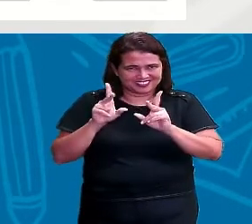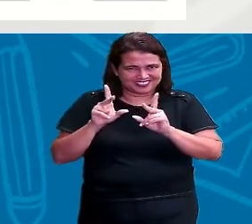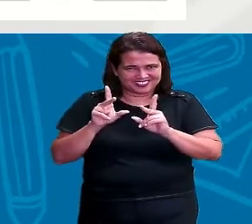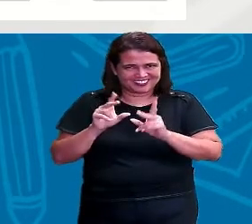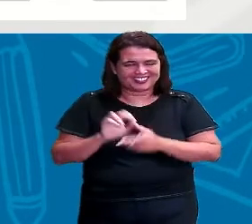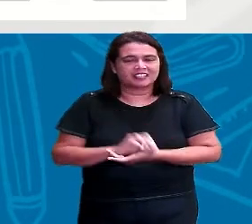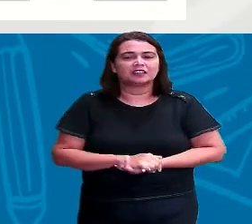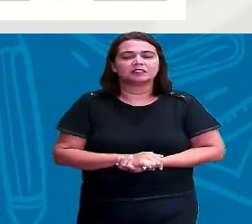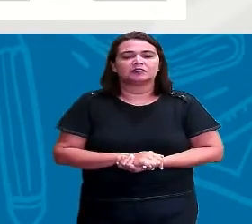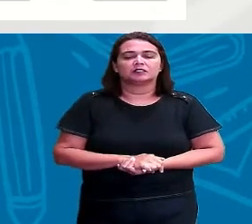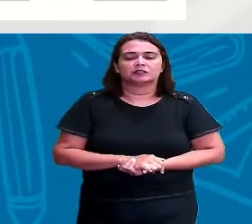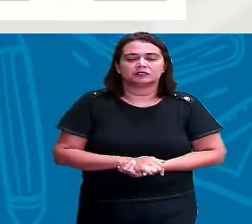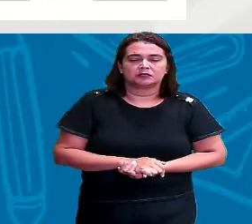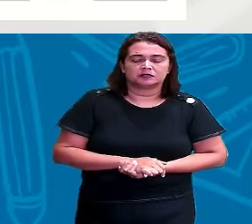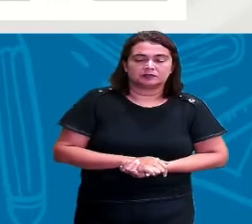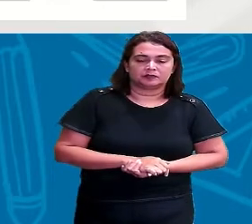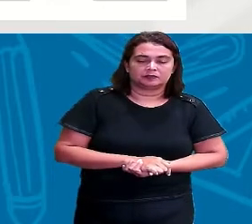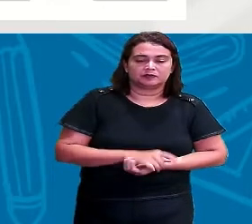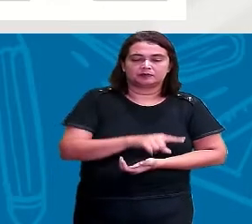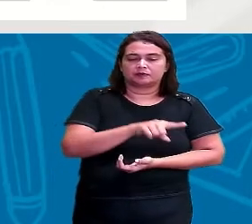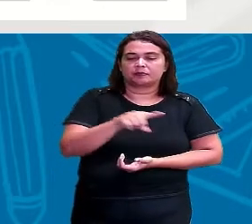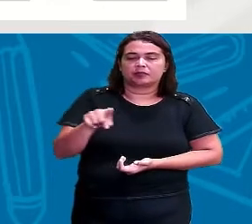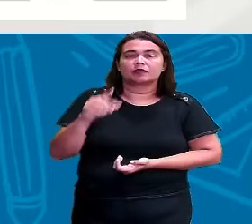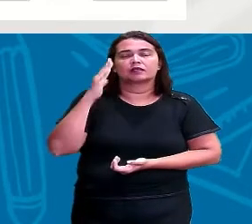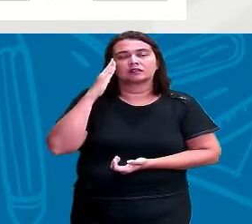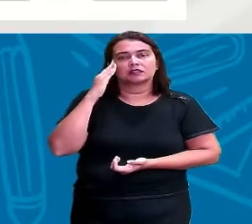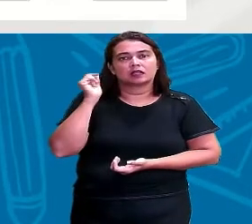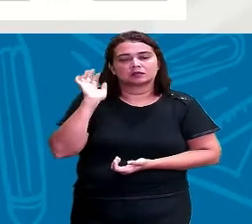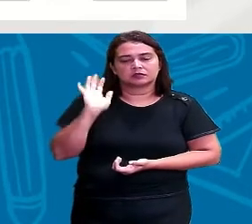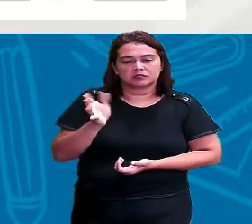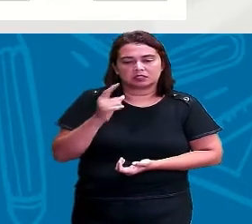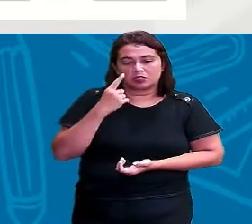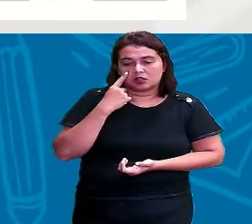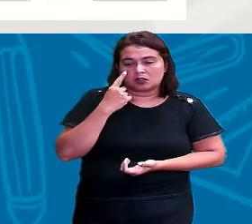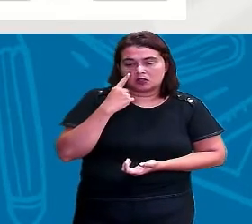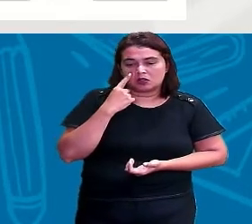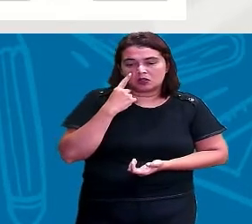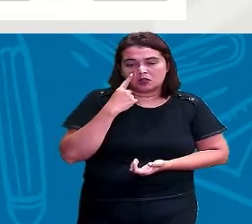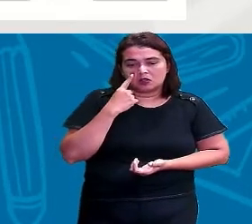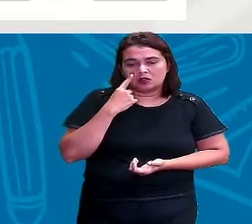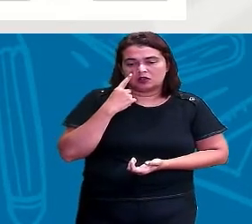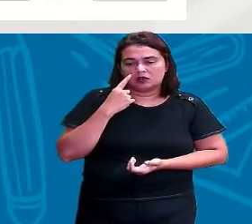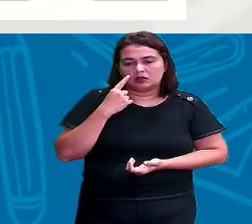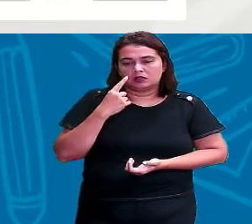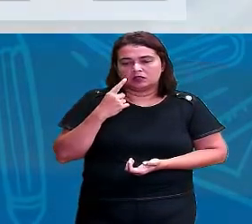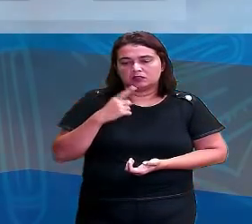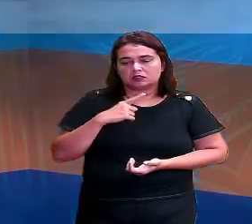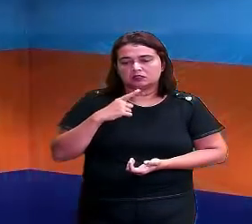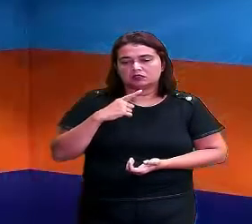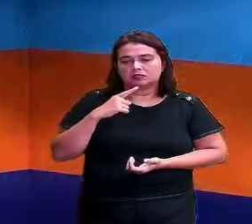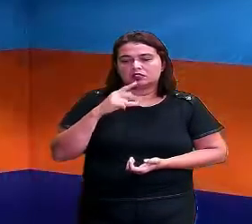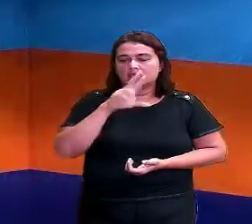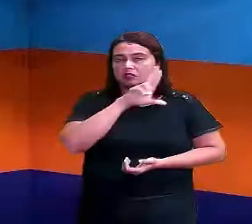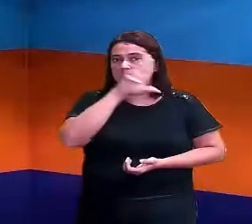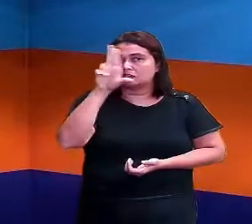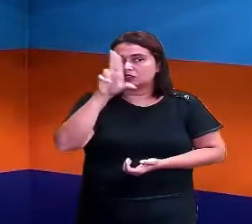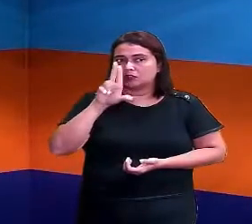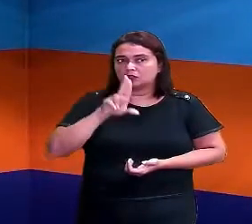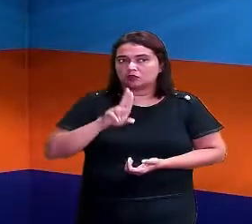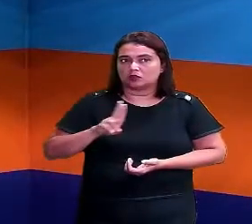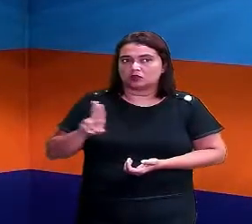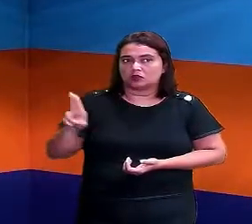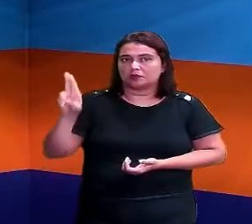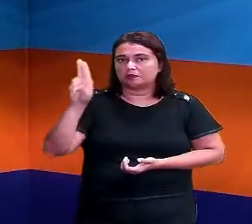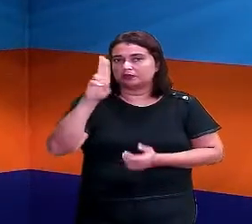Então, veja só. Já que vocês têm um conhecimento aí, a gente vai olhar. Todas... Isso aqui é uma lista, tá? Uma